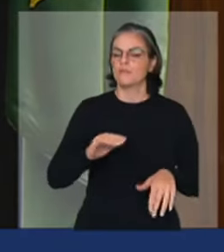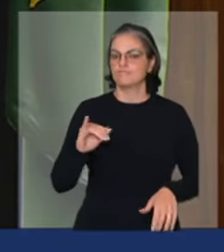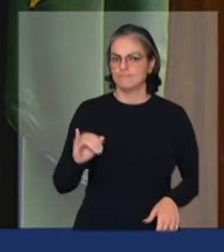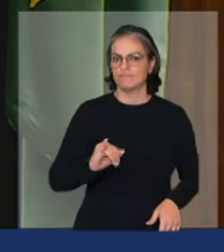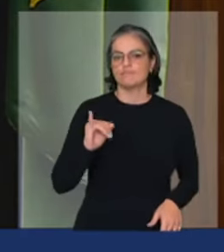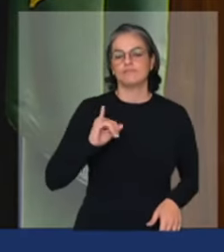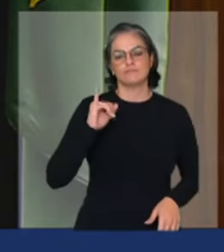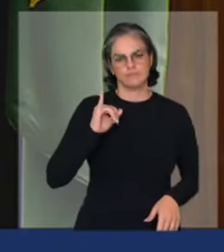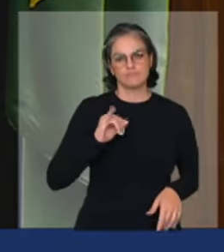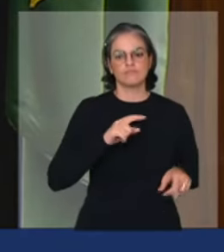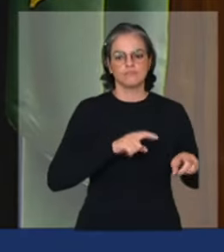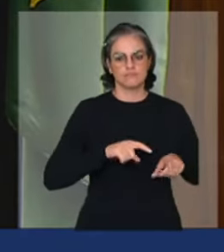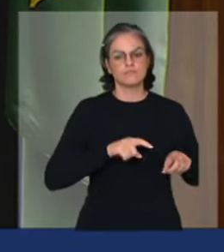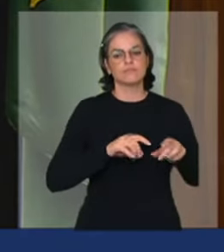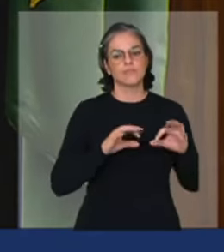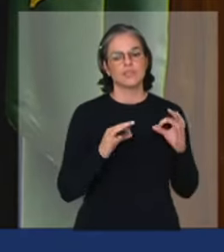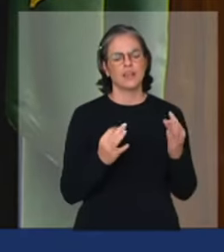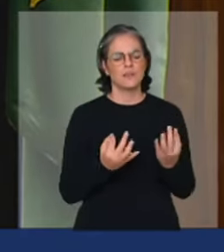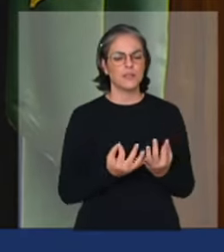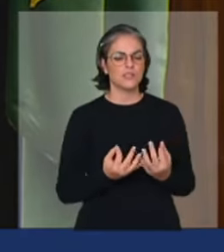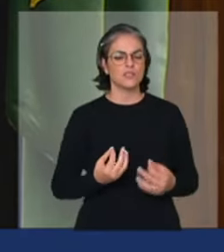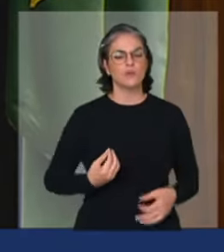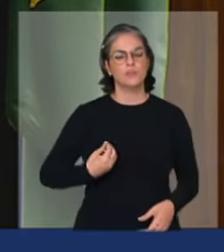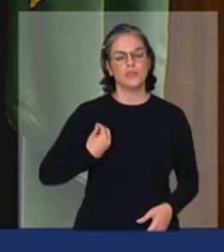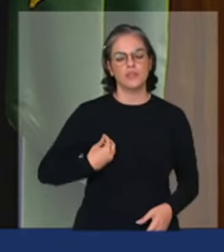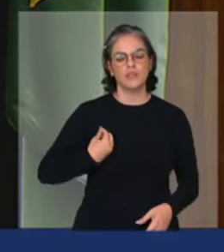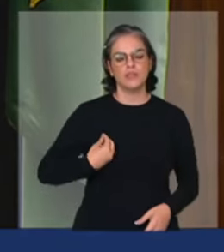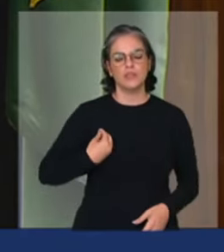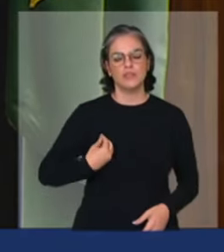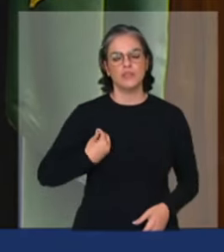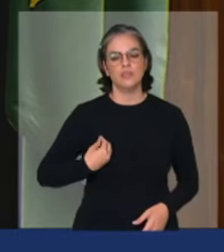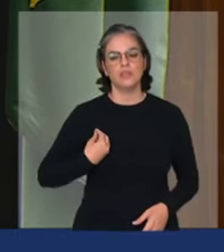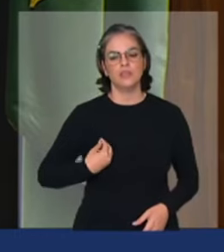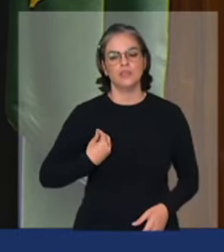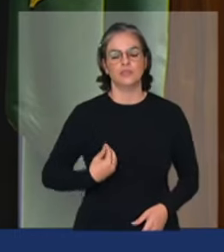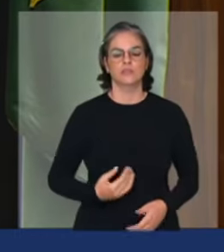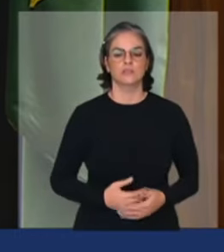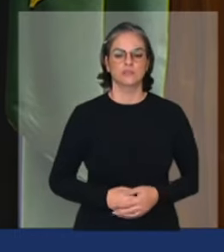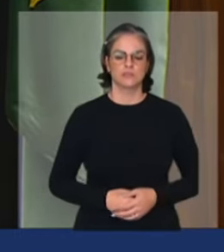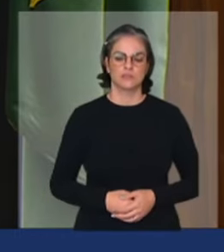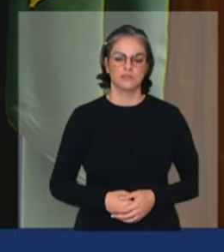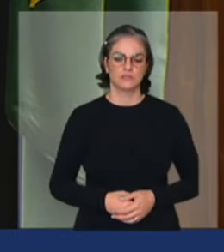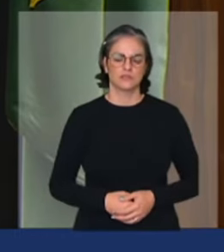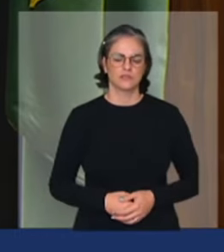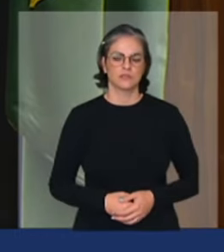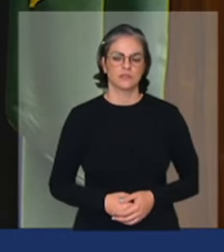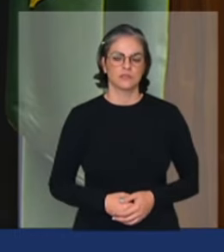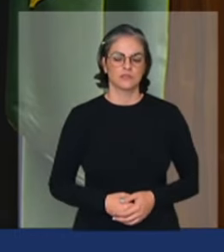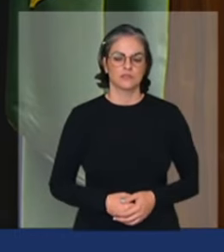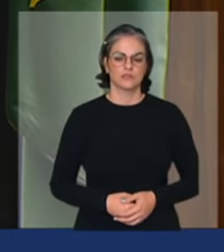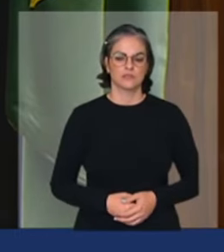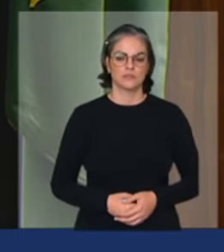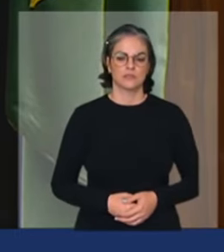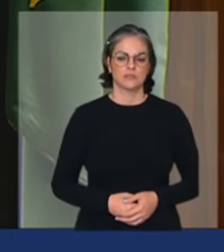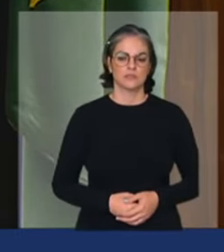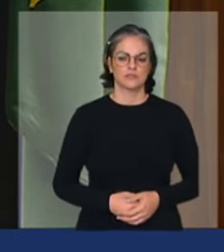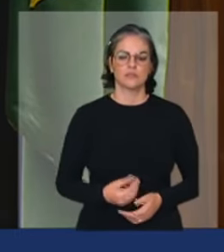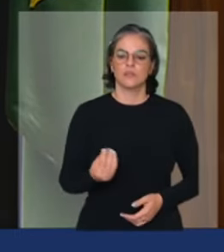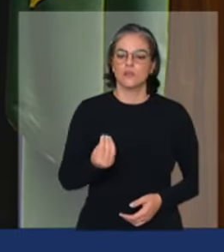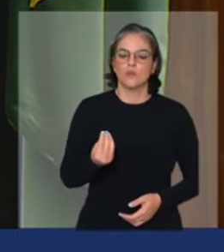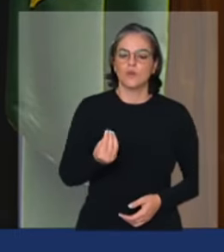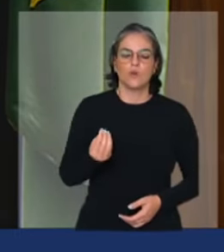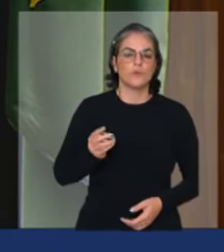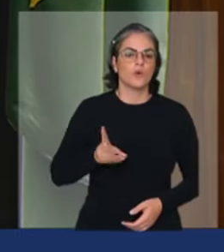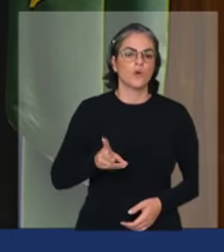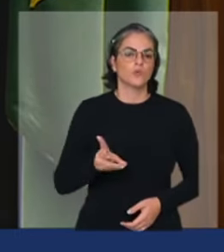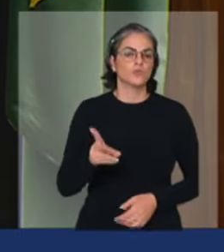fazem e que dão a base da resistência não seria possível garantir a manutenção da previdência especial